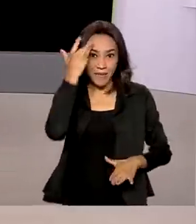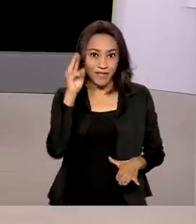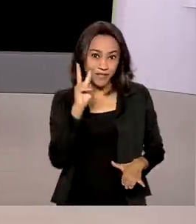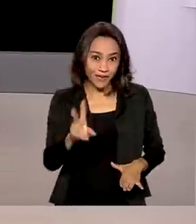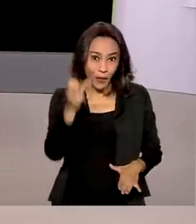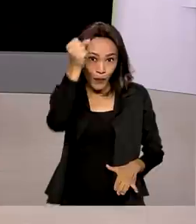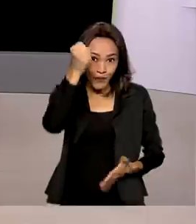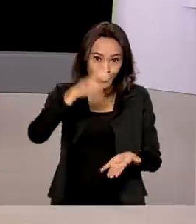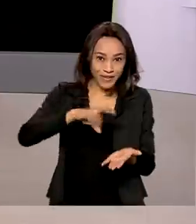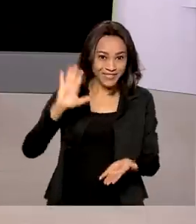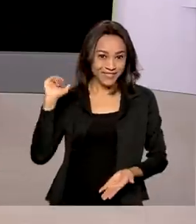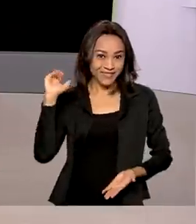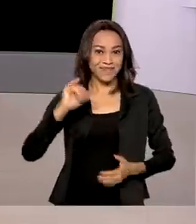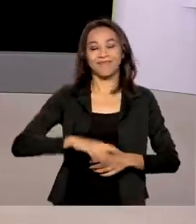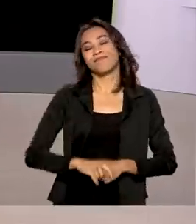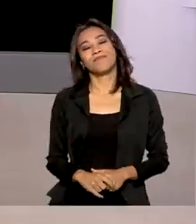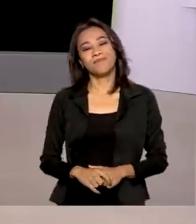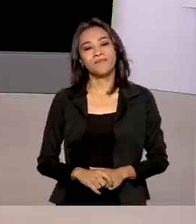horas em ponto. Tchau, tchau.